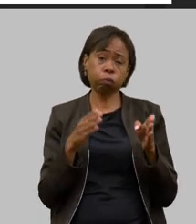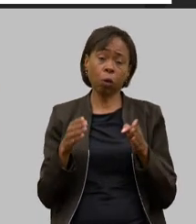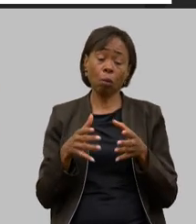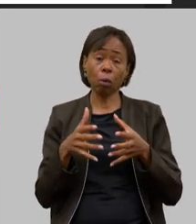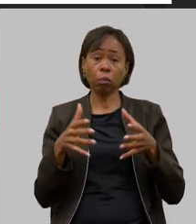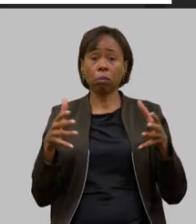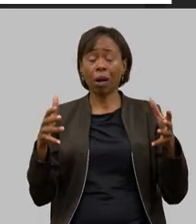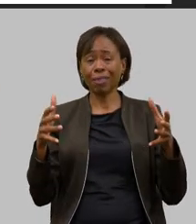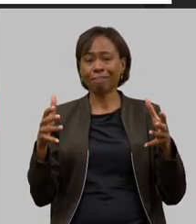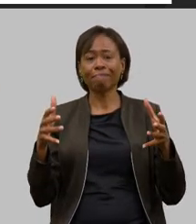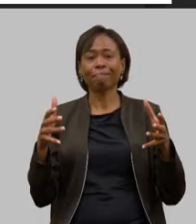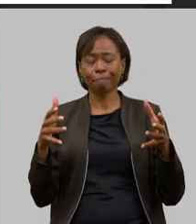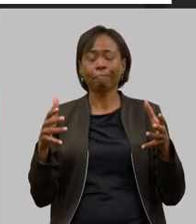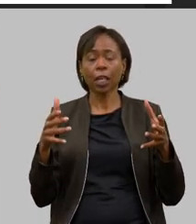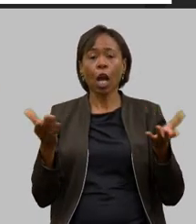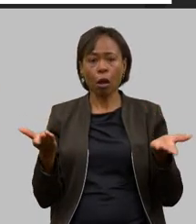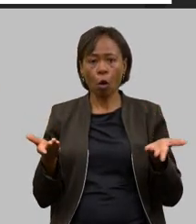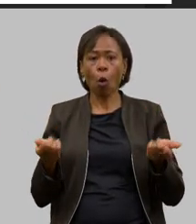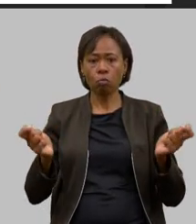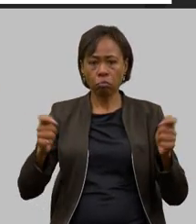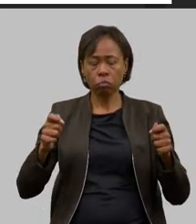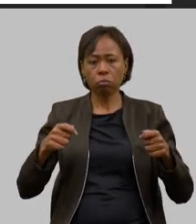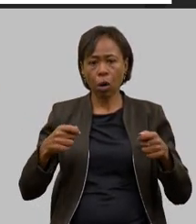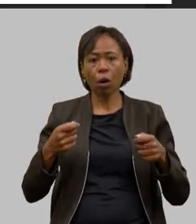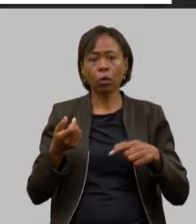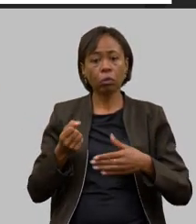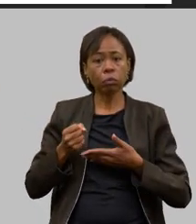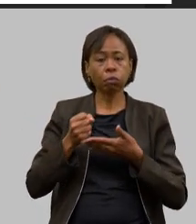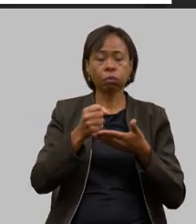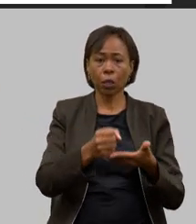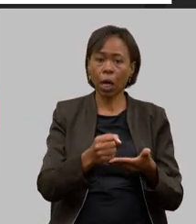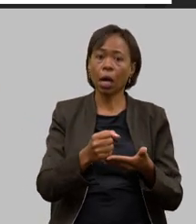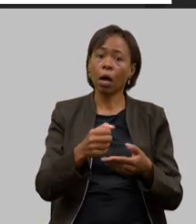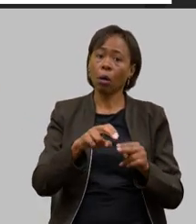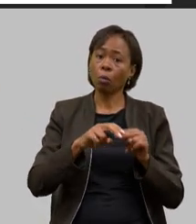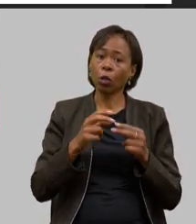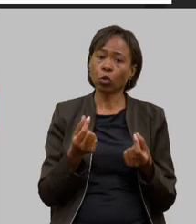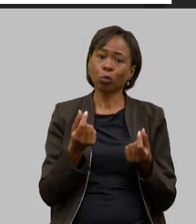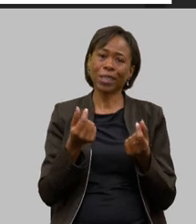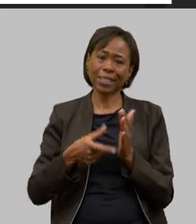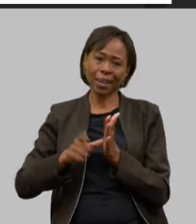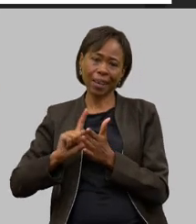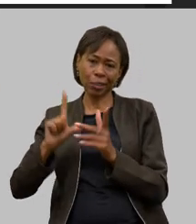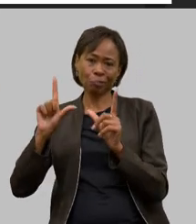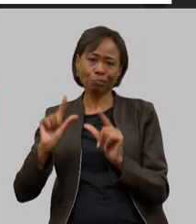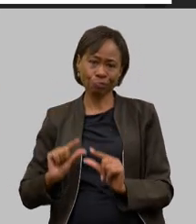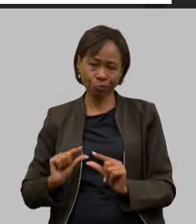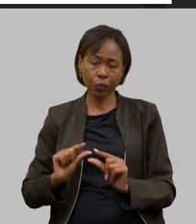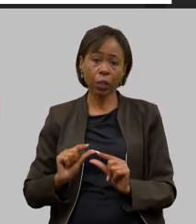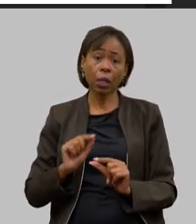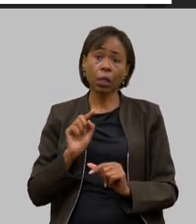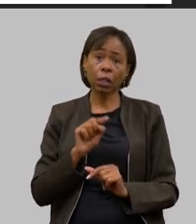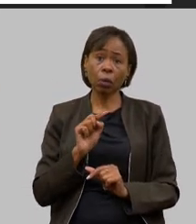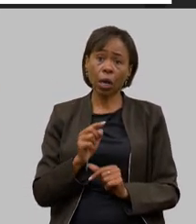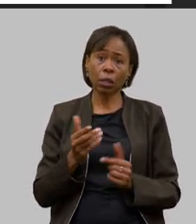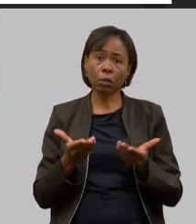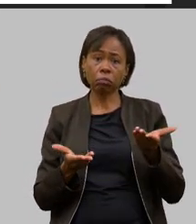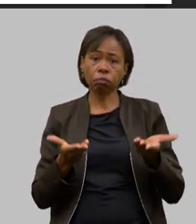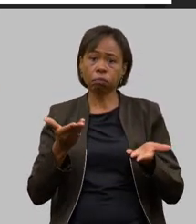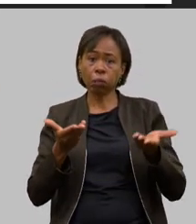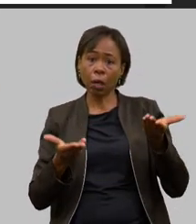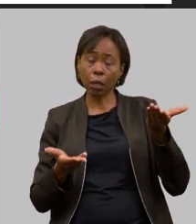estão conseguindo compensar os preços que foram reduzidos então essa balança comercial é